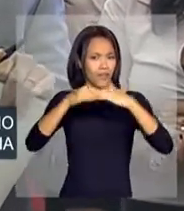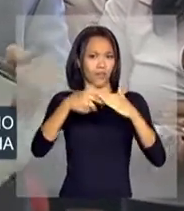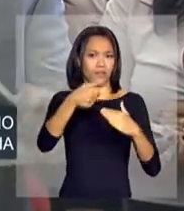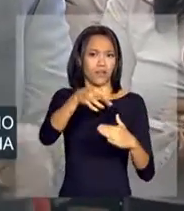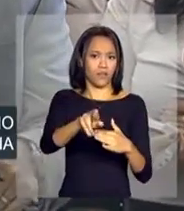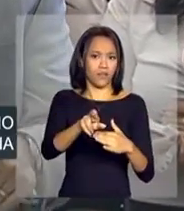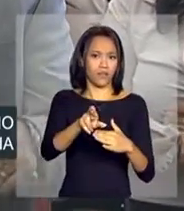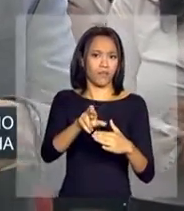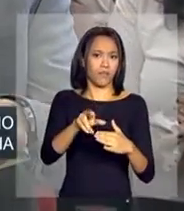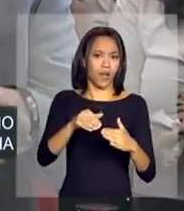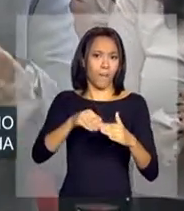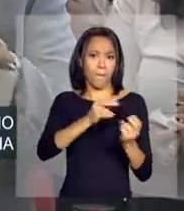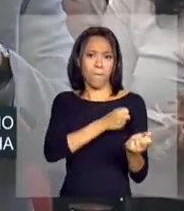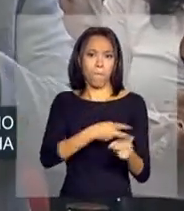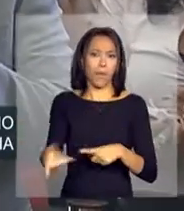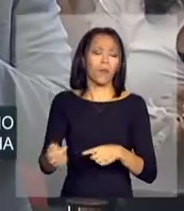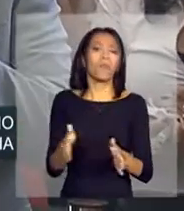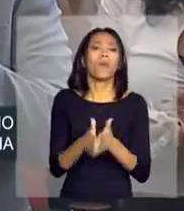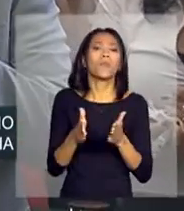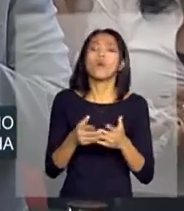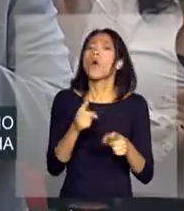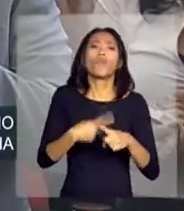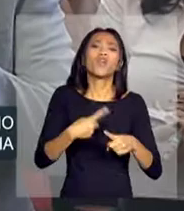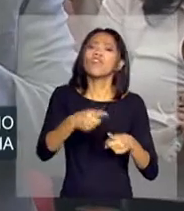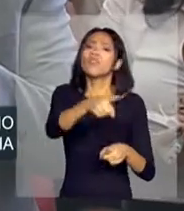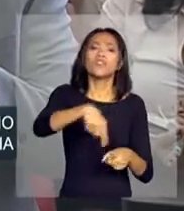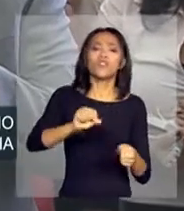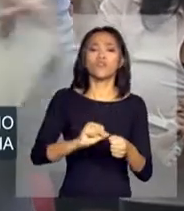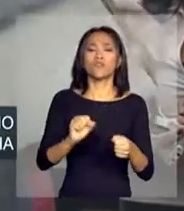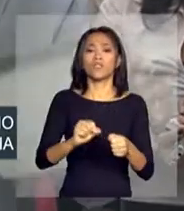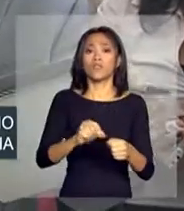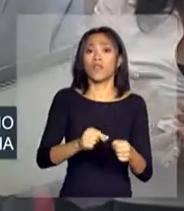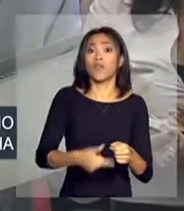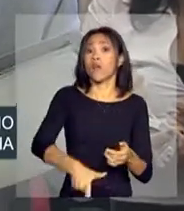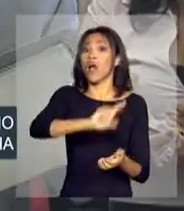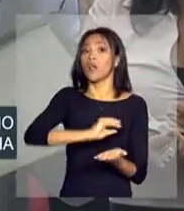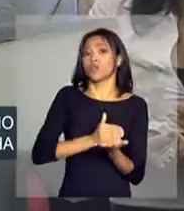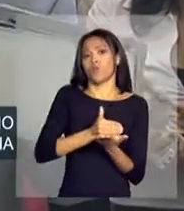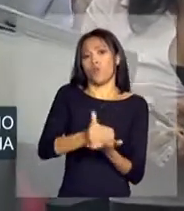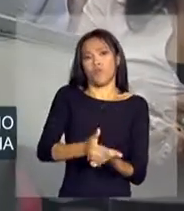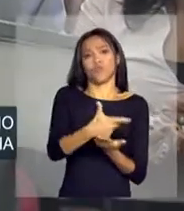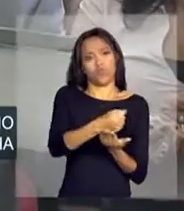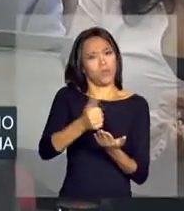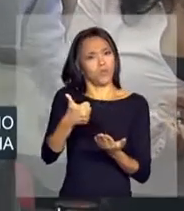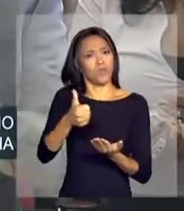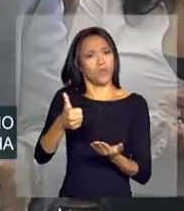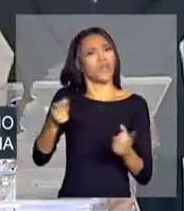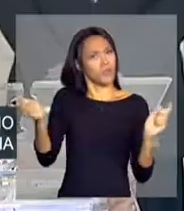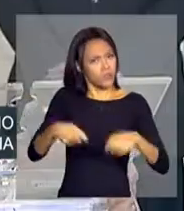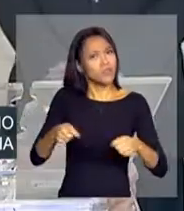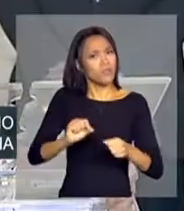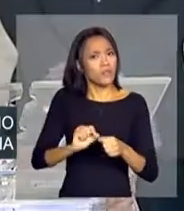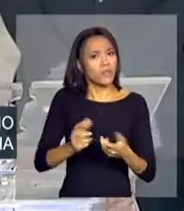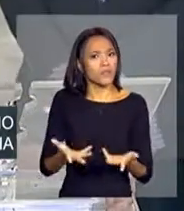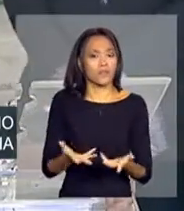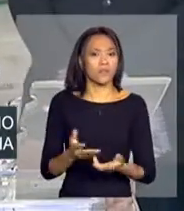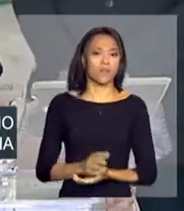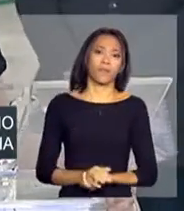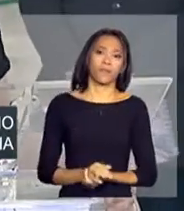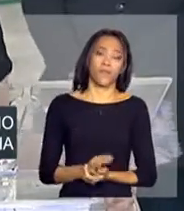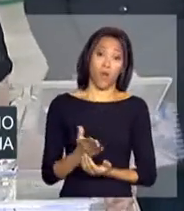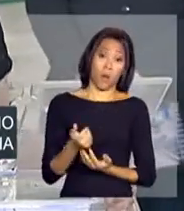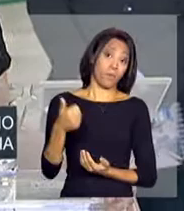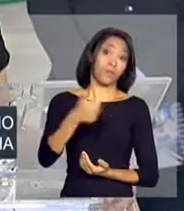a linha de miséria. Minha dúvida é, por que vocês não fizeram isso no início de 2011? Era possível ser feito? Não, olha só.